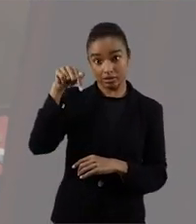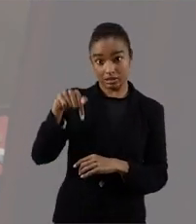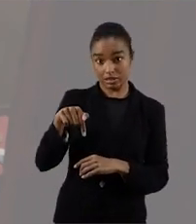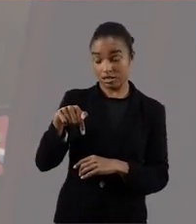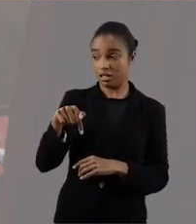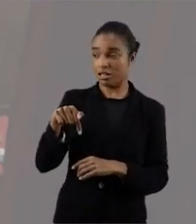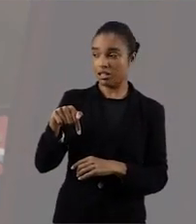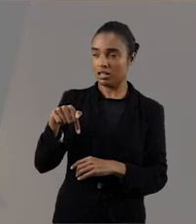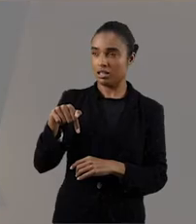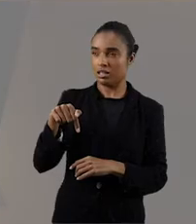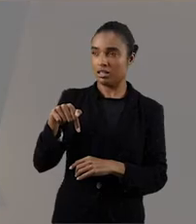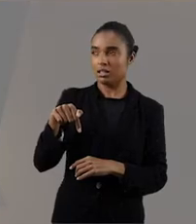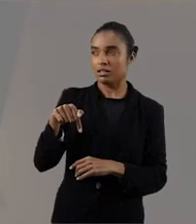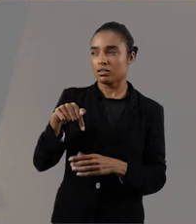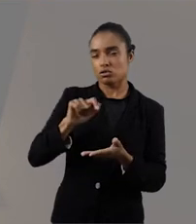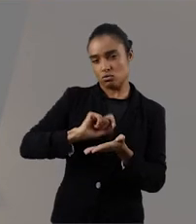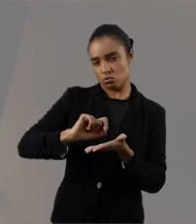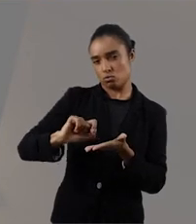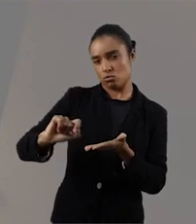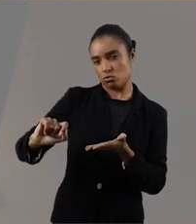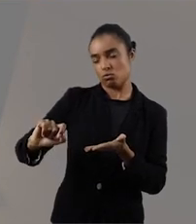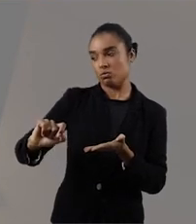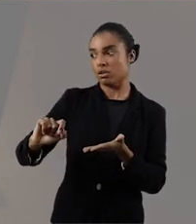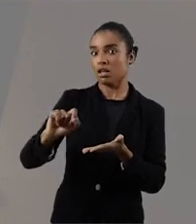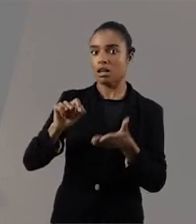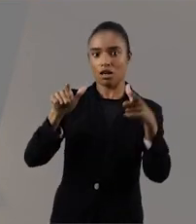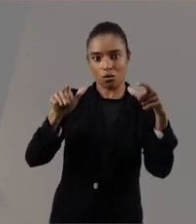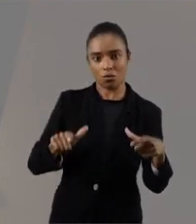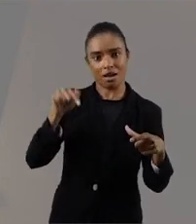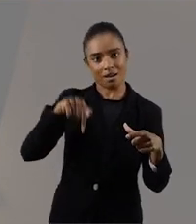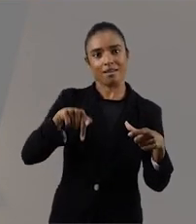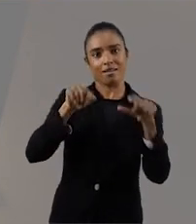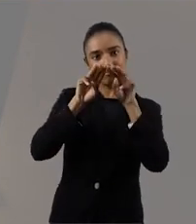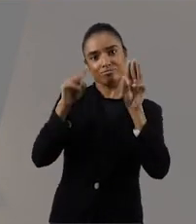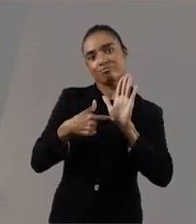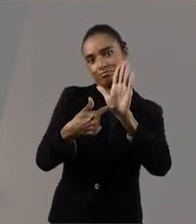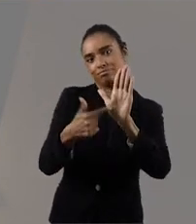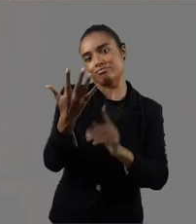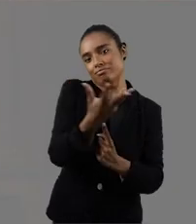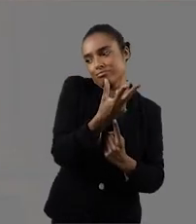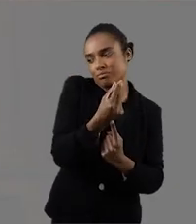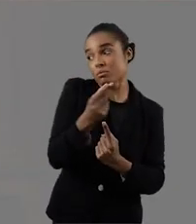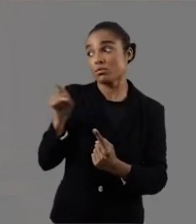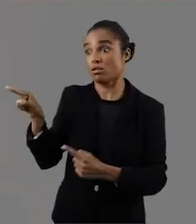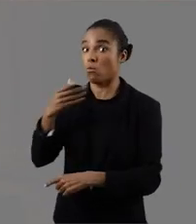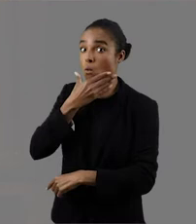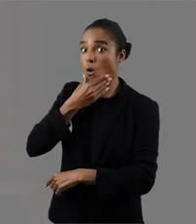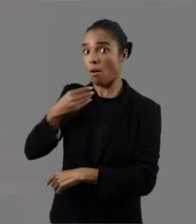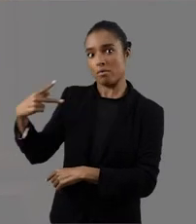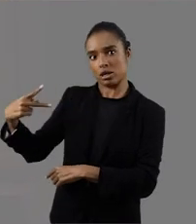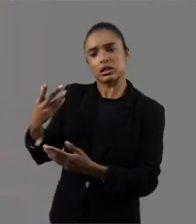Esse lugar da escrita, o Paulo estudou linguística. Ele tem um lugar, a linguagem, para ele é uma